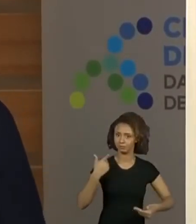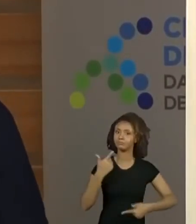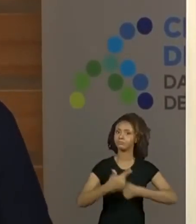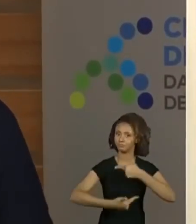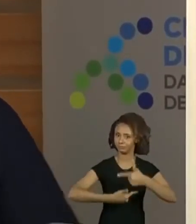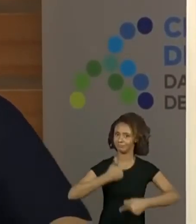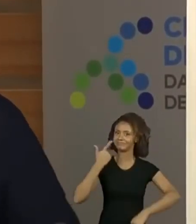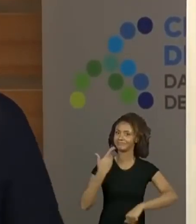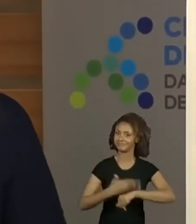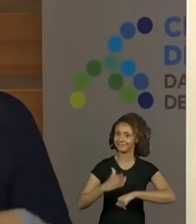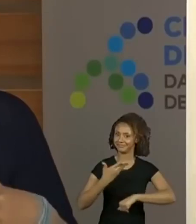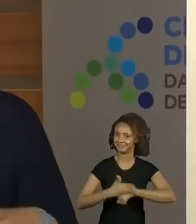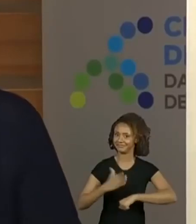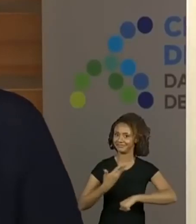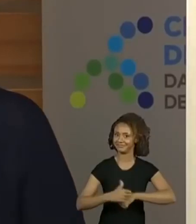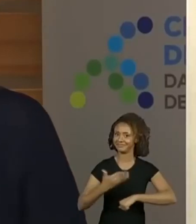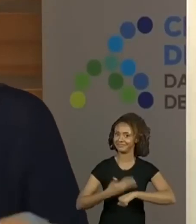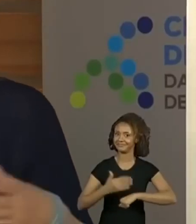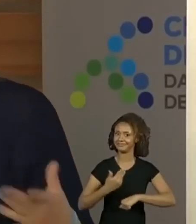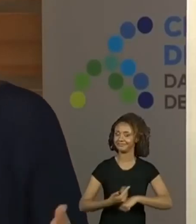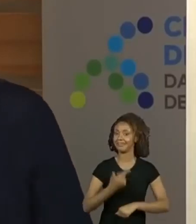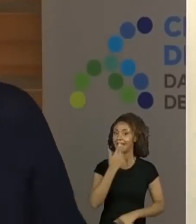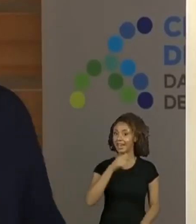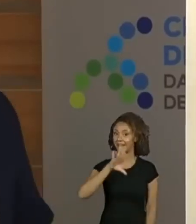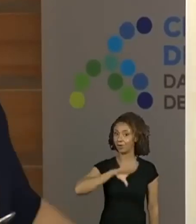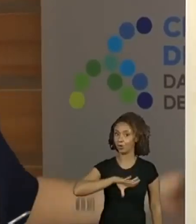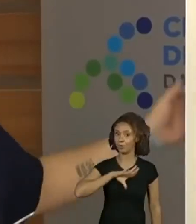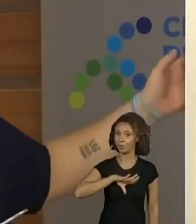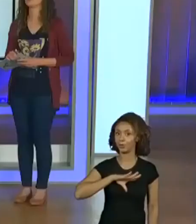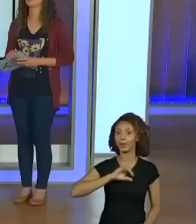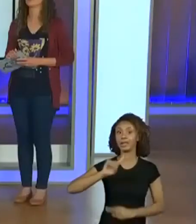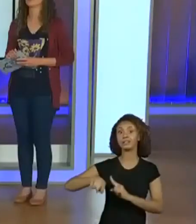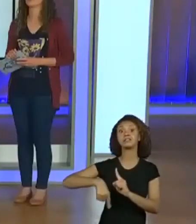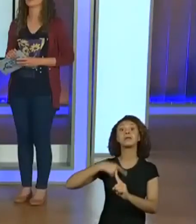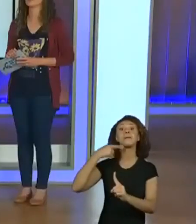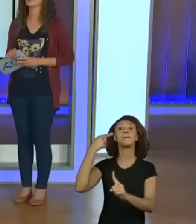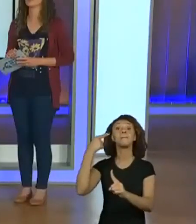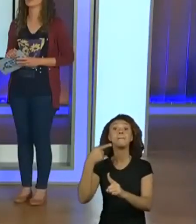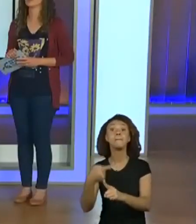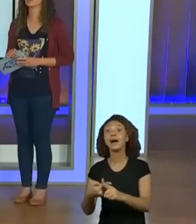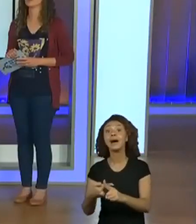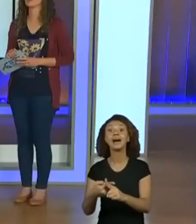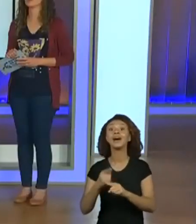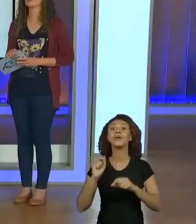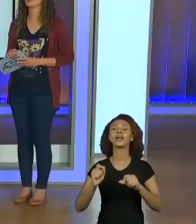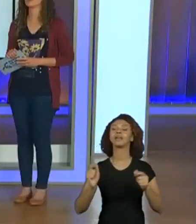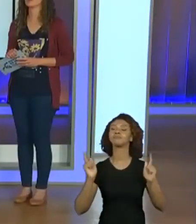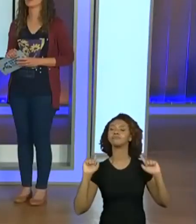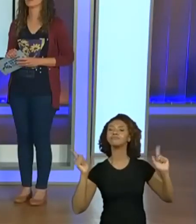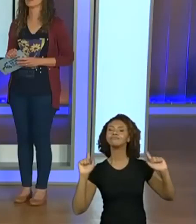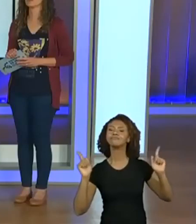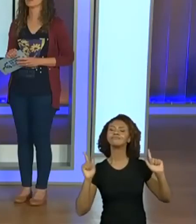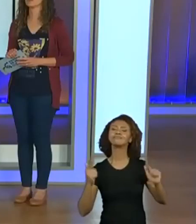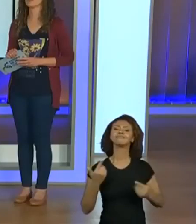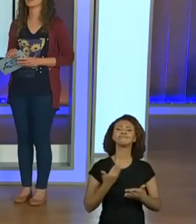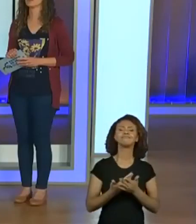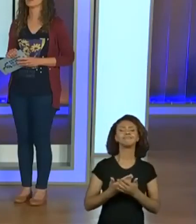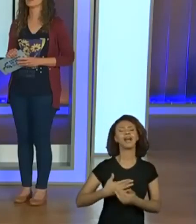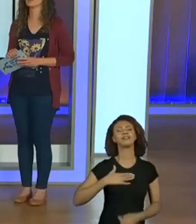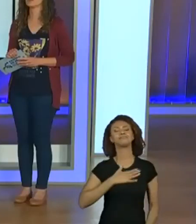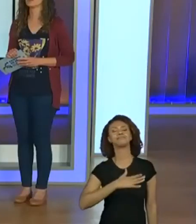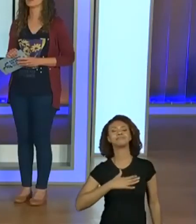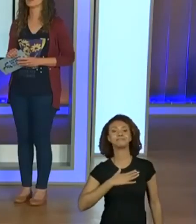massa? Vamos trabalhar a língua portuguesa junto com aquilo que a gente precisa? Se divertindo, transformando em uma aula gostosa.